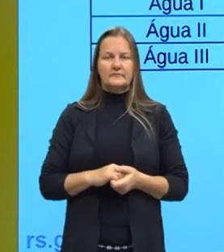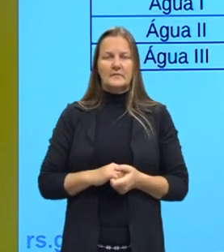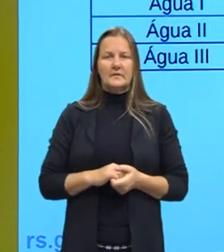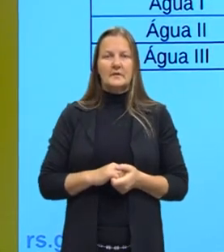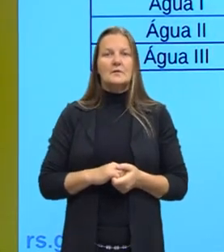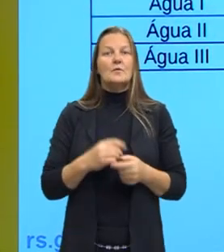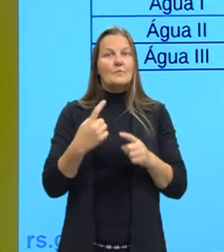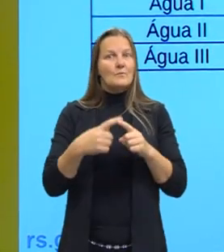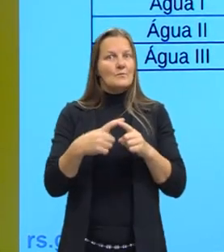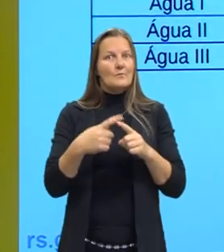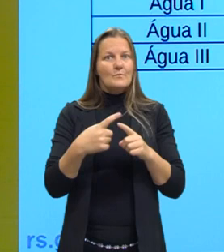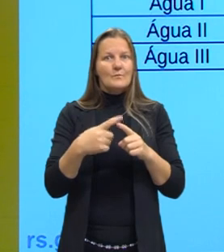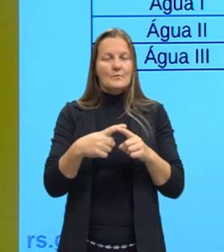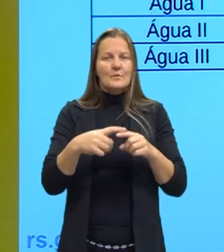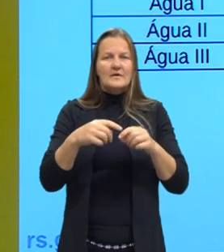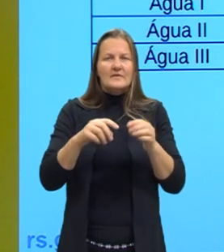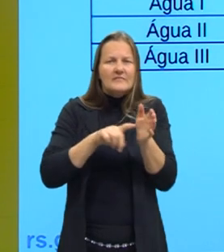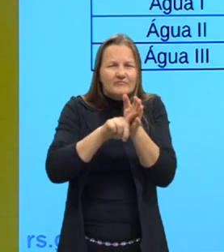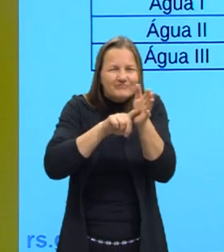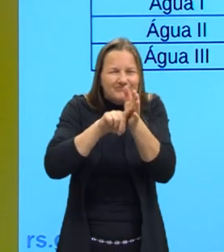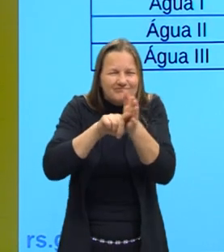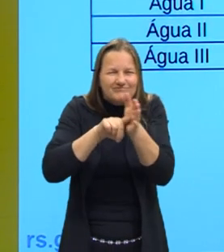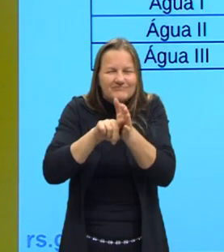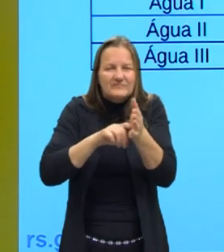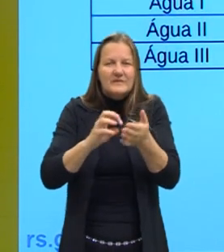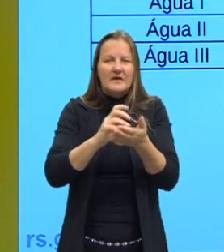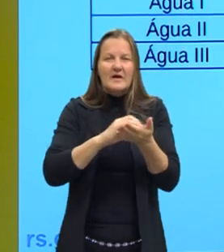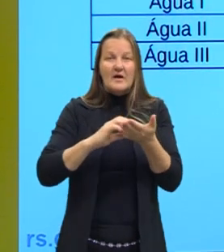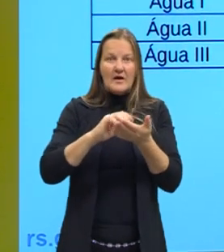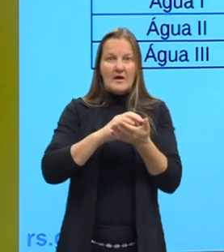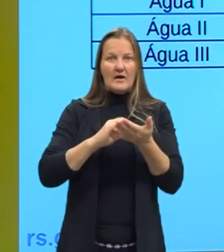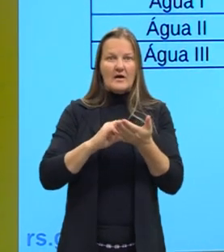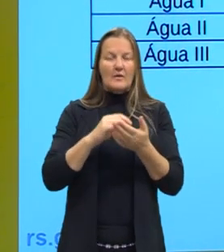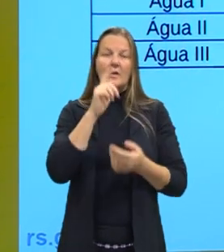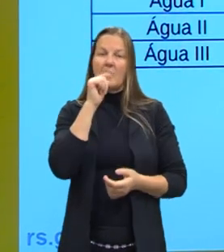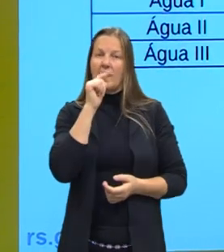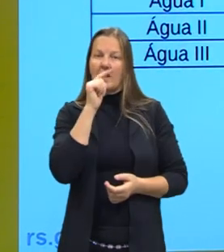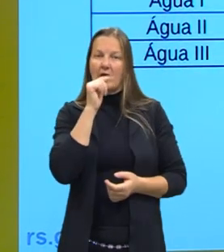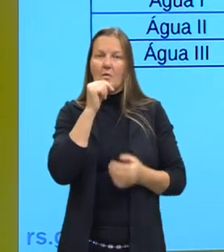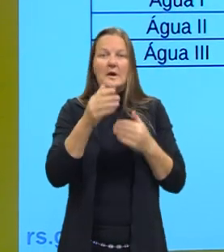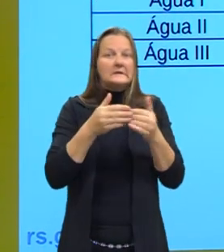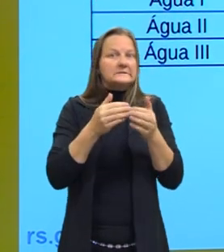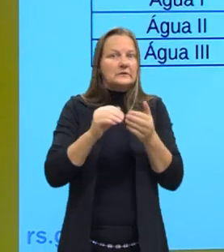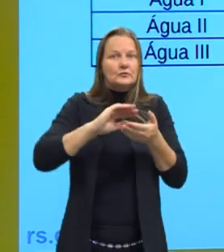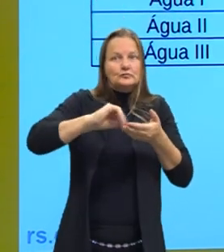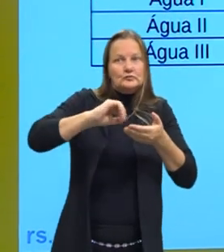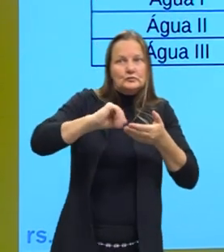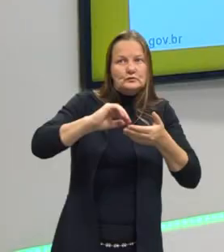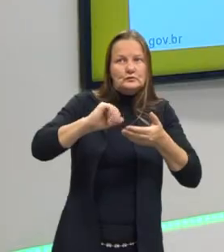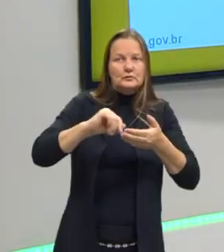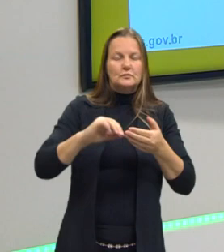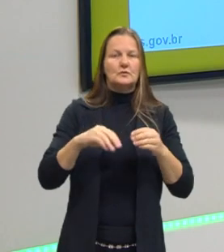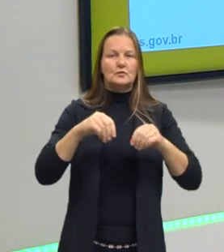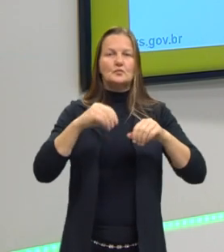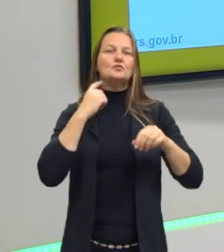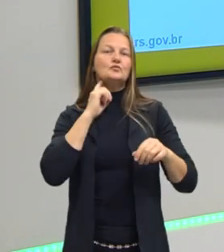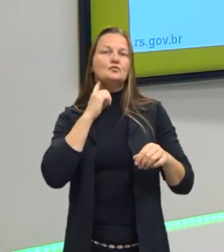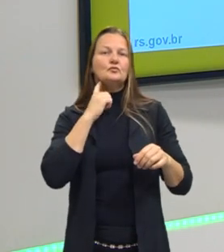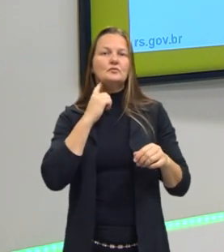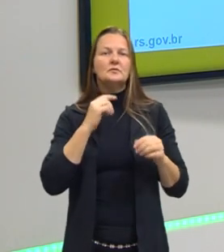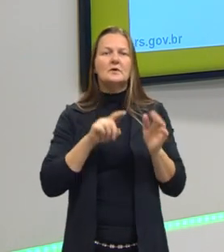realizando os cálculos para a água, para a gente descartar qualquer contaminação nas outras três